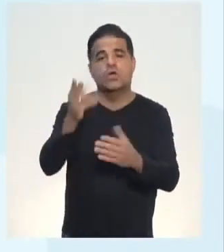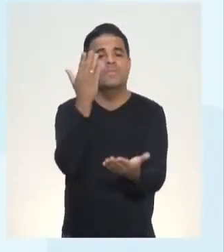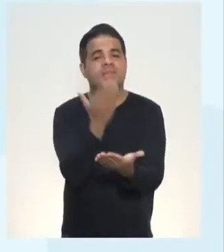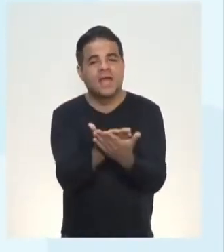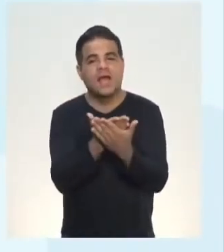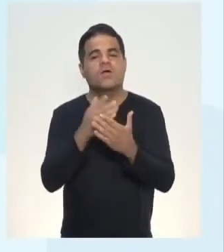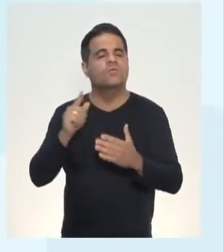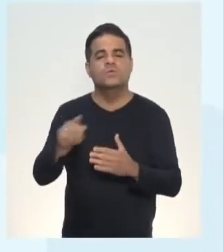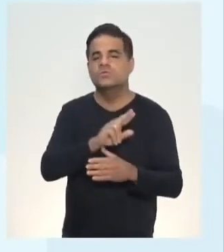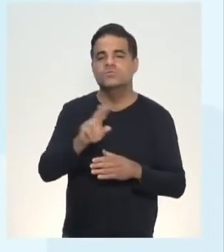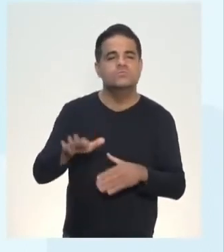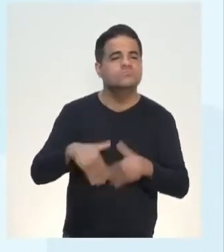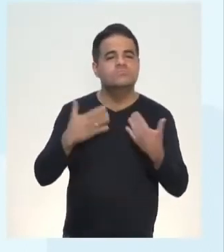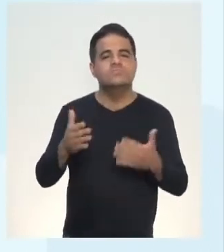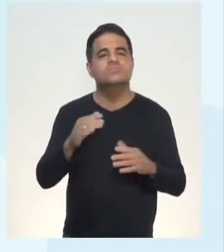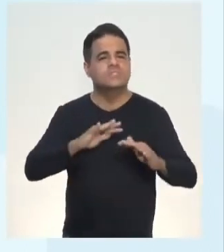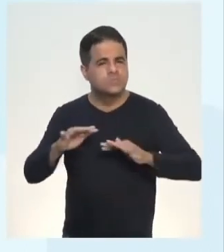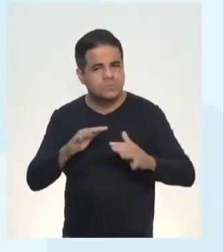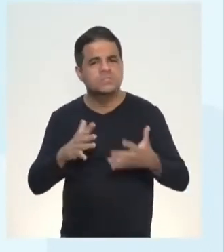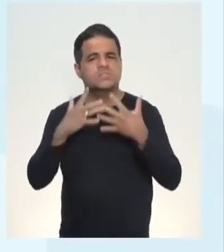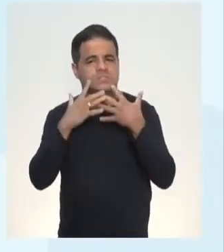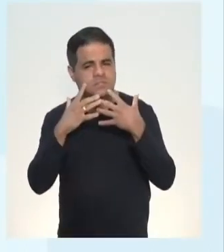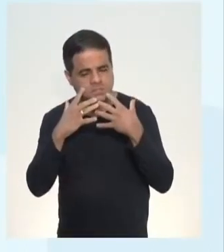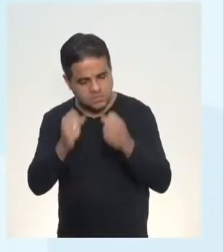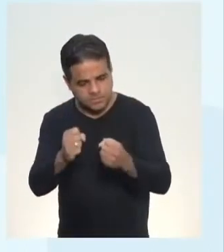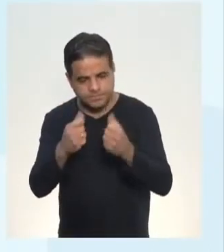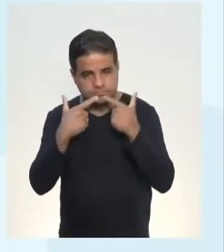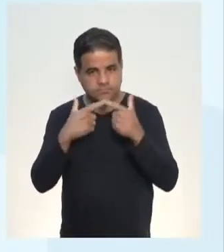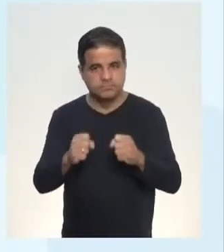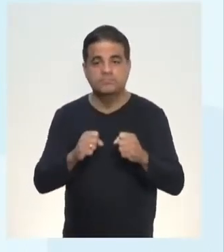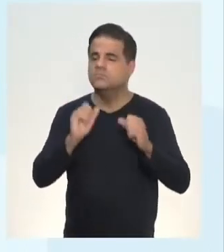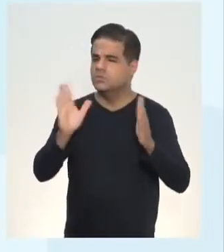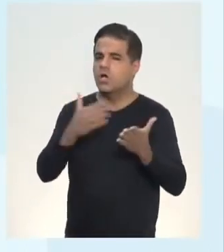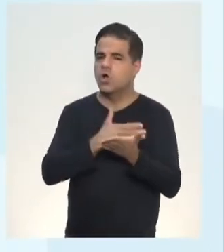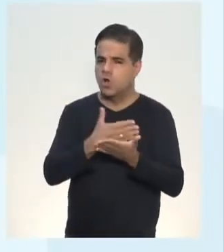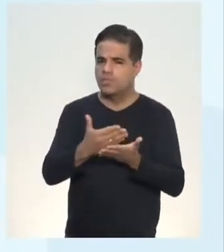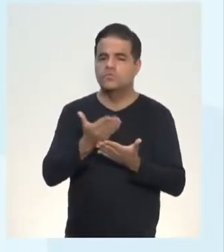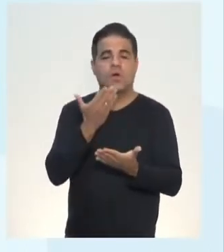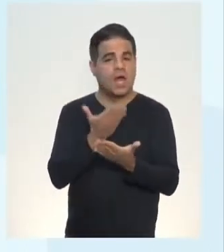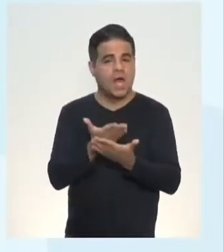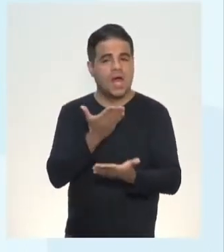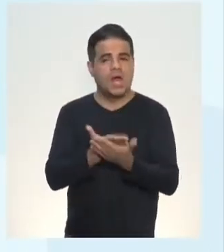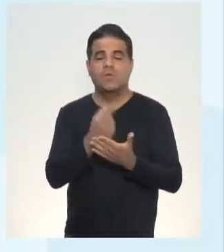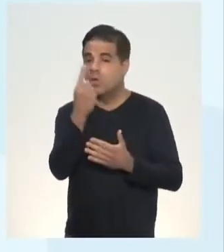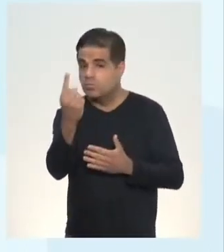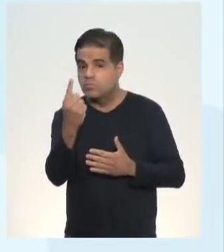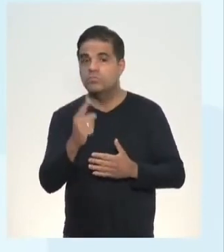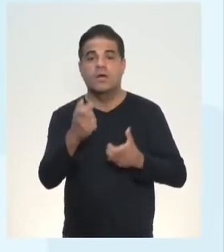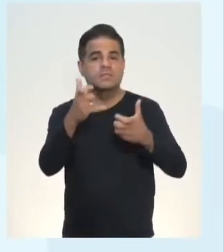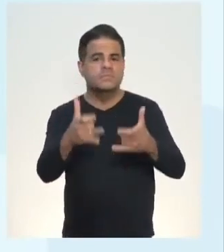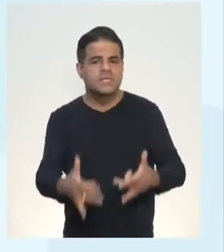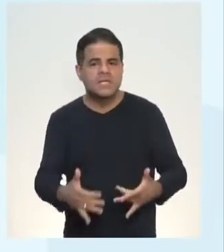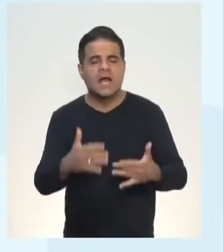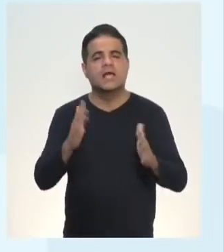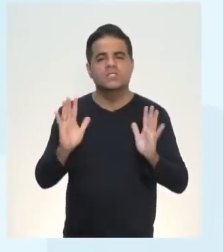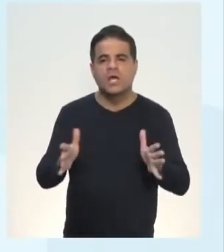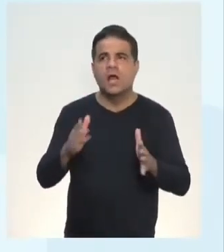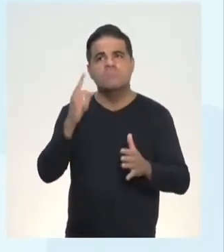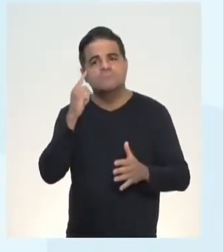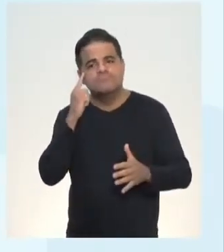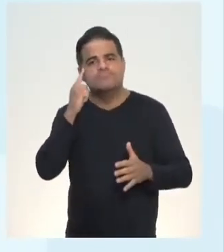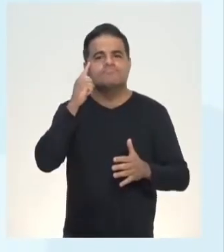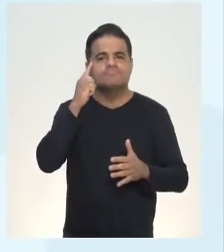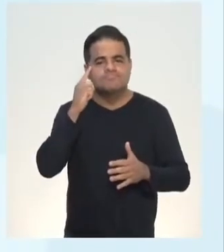as articulações linguísticas. Então, gente começou já, na aula 1, a falar sobre as articulações